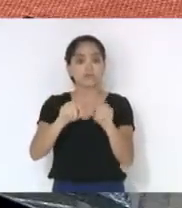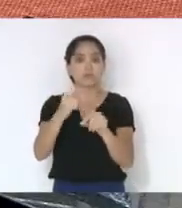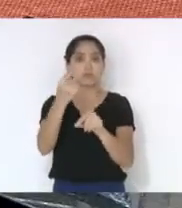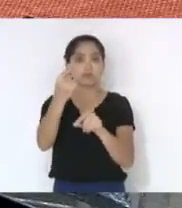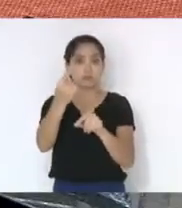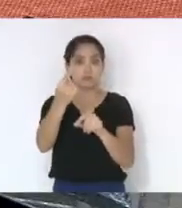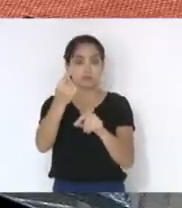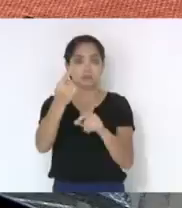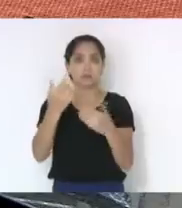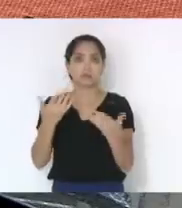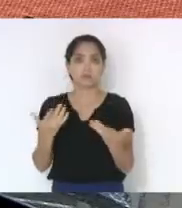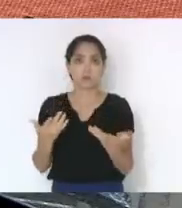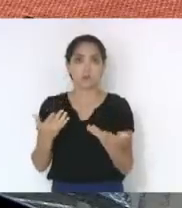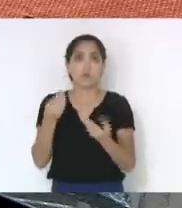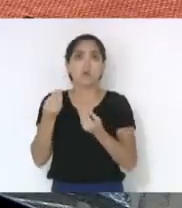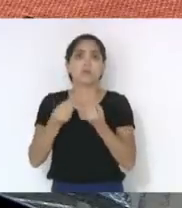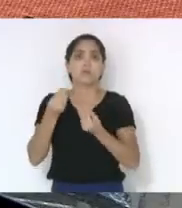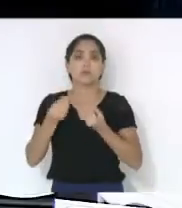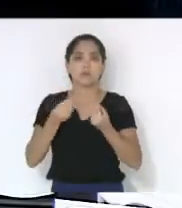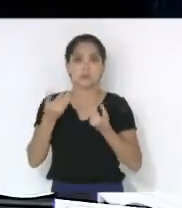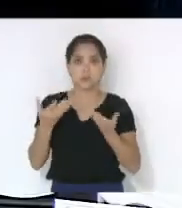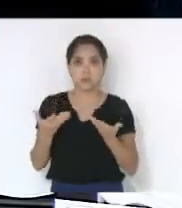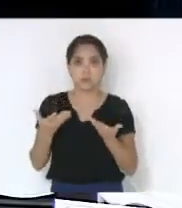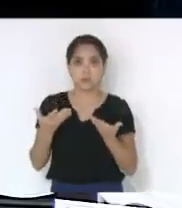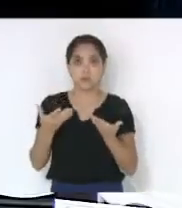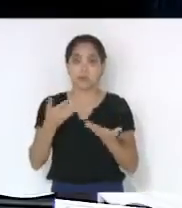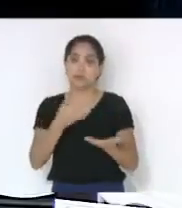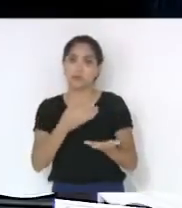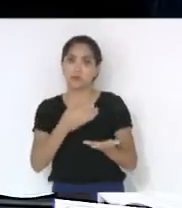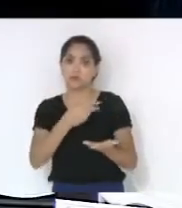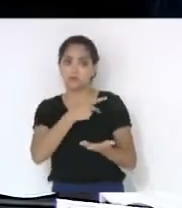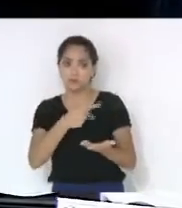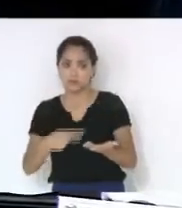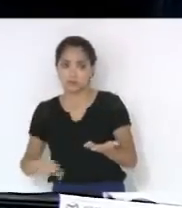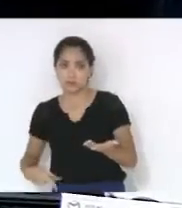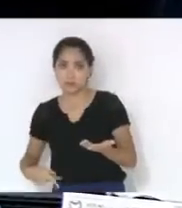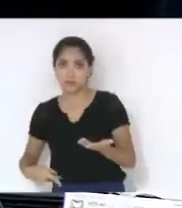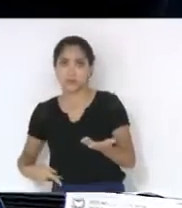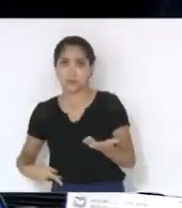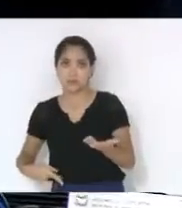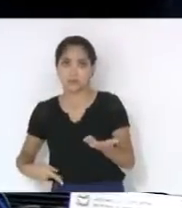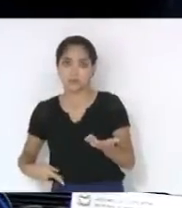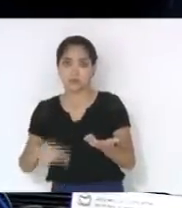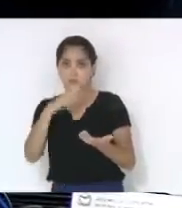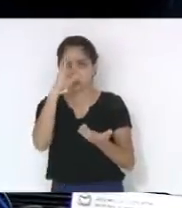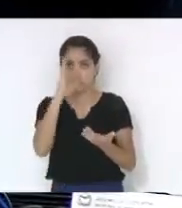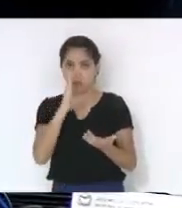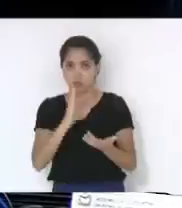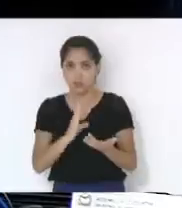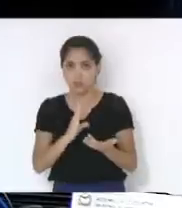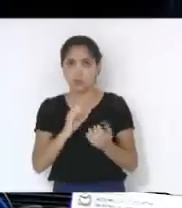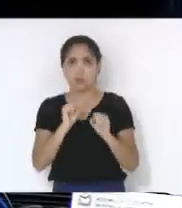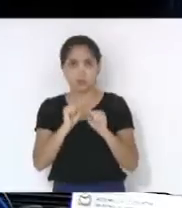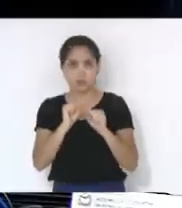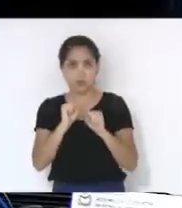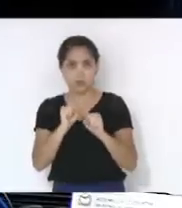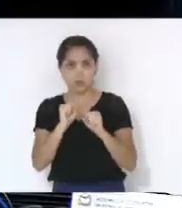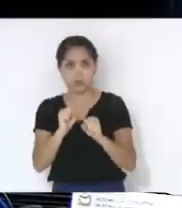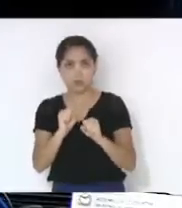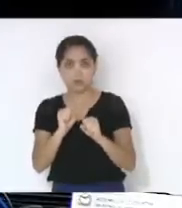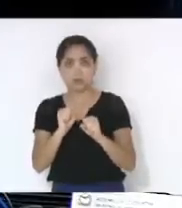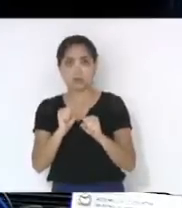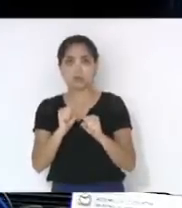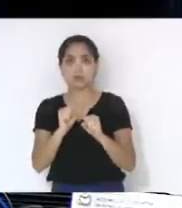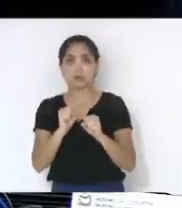Então, como é que é esse negócio? Quer dizer que o presidente, deputado Adirce, o presidente da República pode utilizar deste